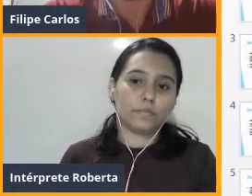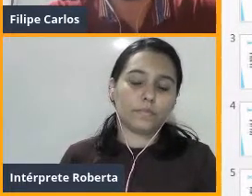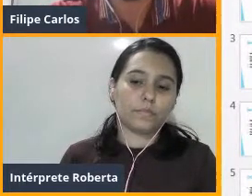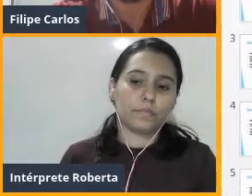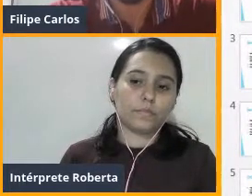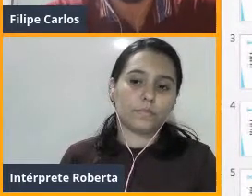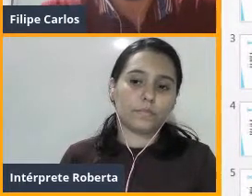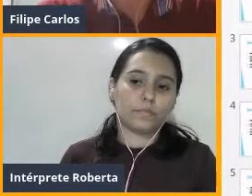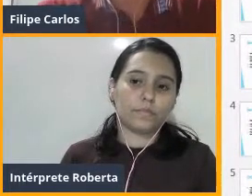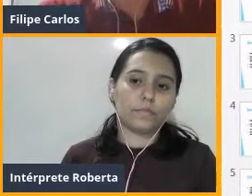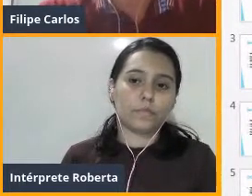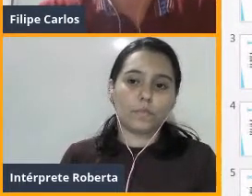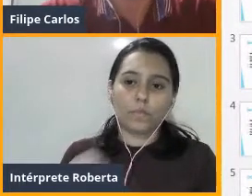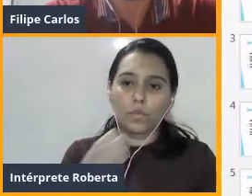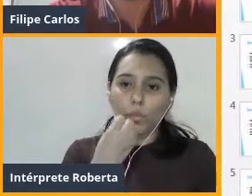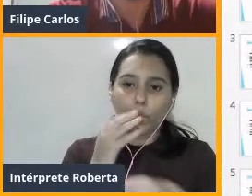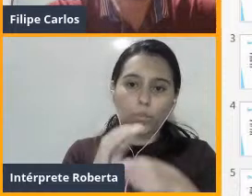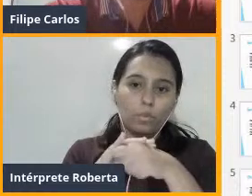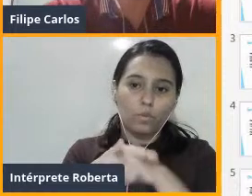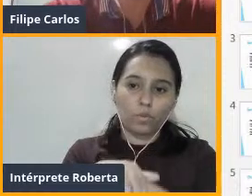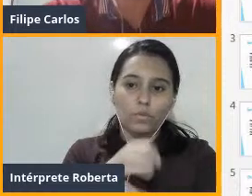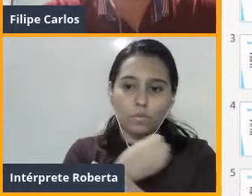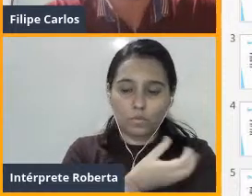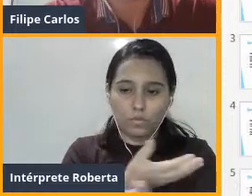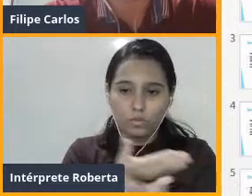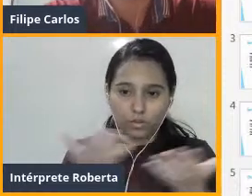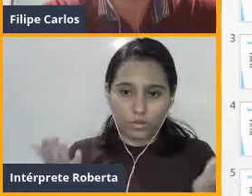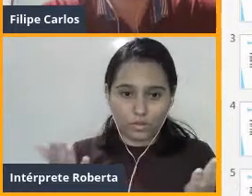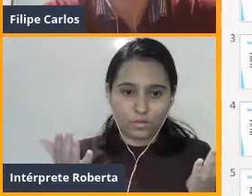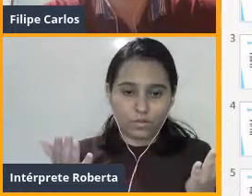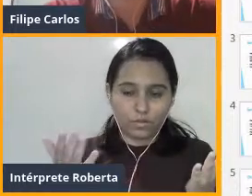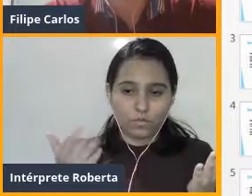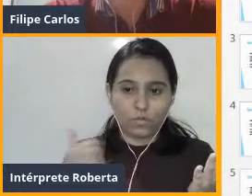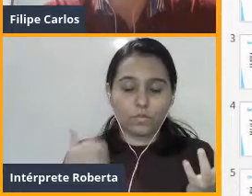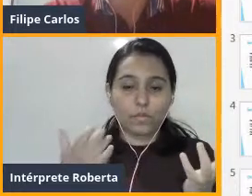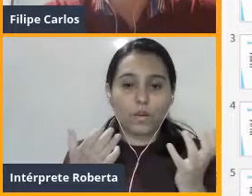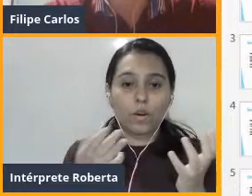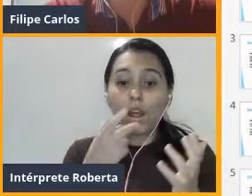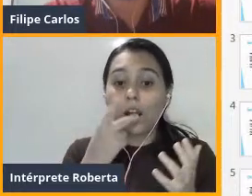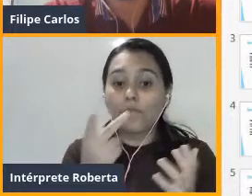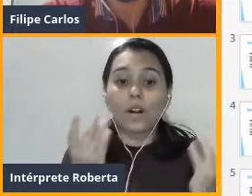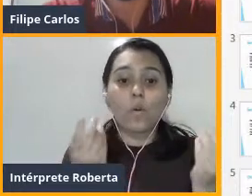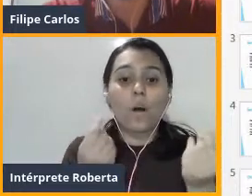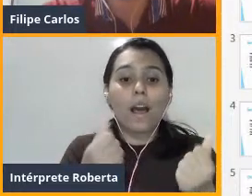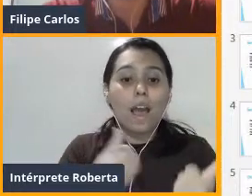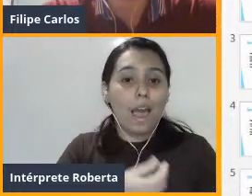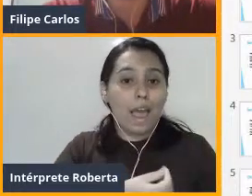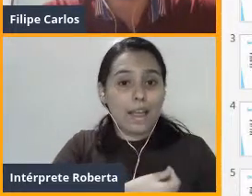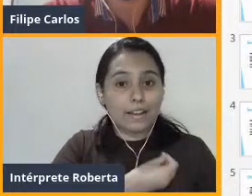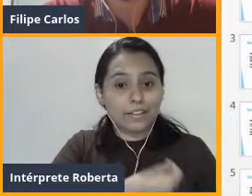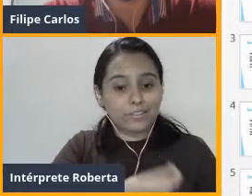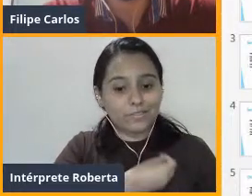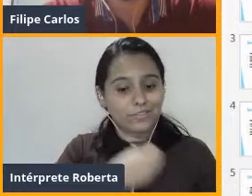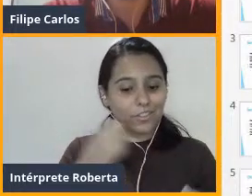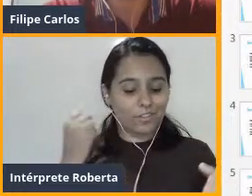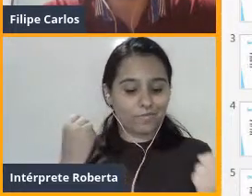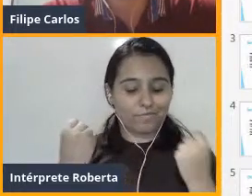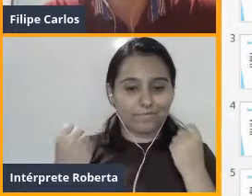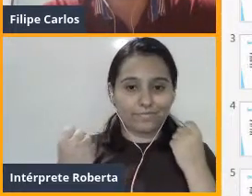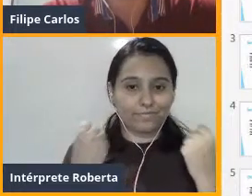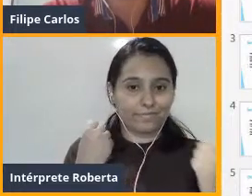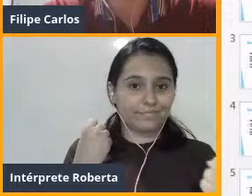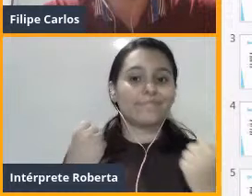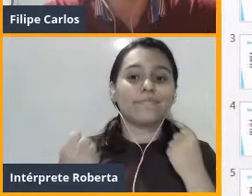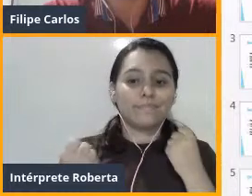Boa noite a todos. Eu quero falar sobre a qualidade de vida, a atividade física, mais precisamente do